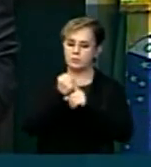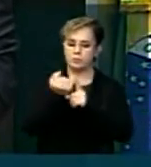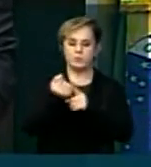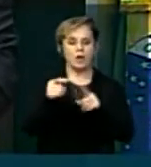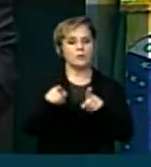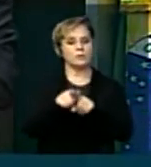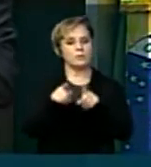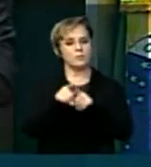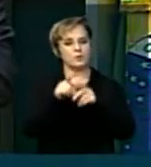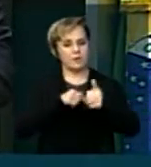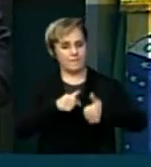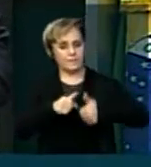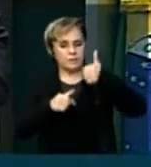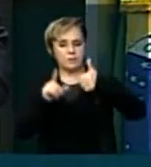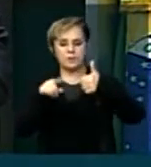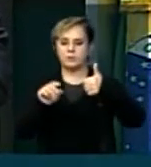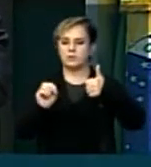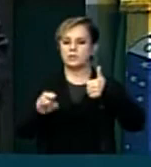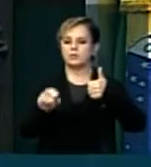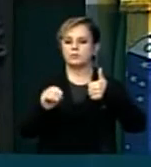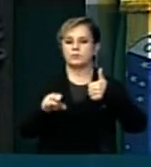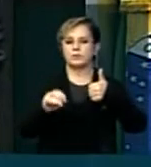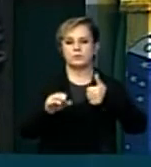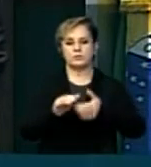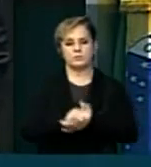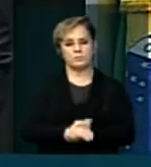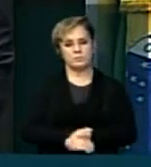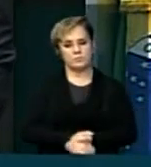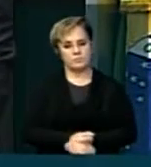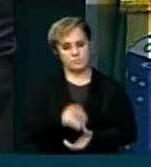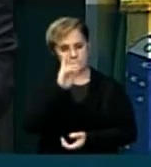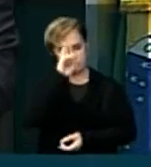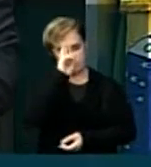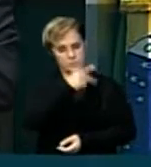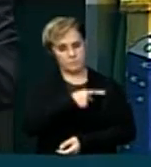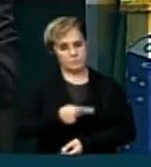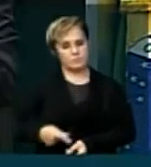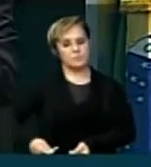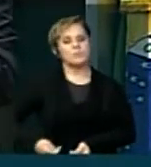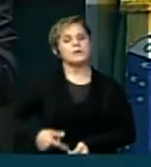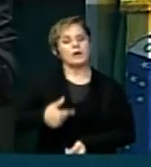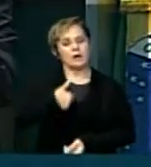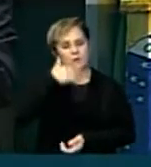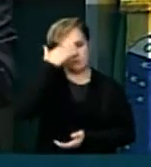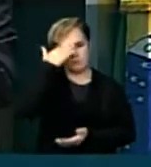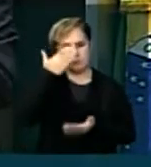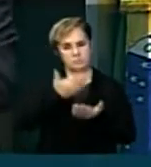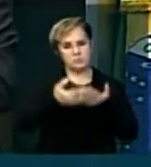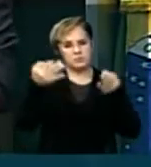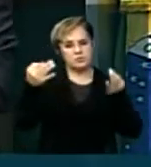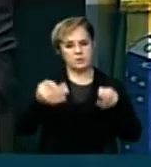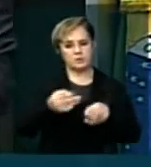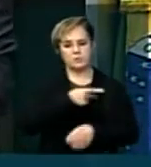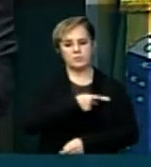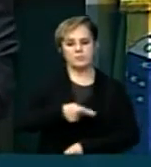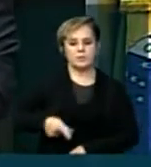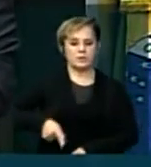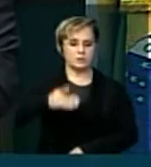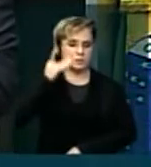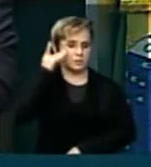coloca a educação como sua prioridade. Senhor Presidente, eu não tenho a mínima dúvida, o Presidente Dilma, mais uma vez,